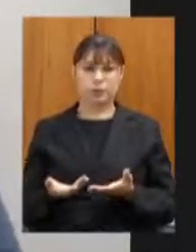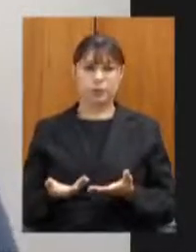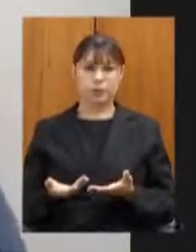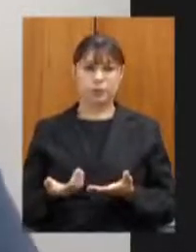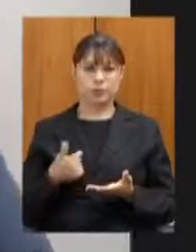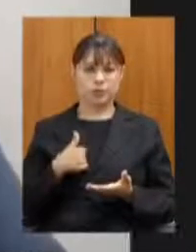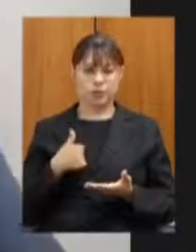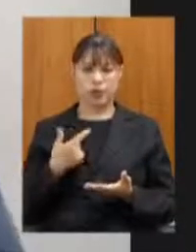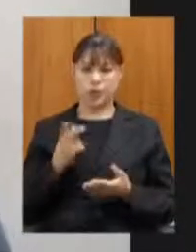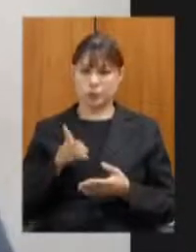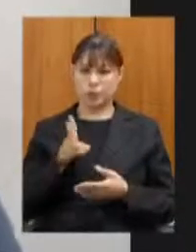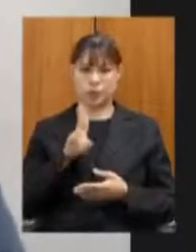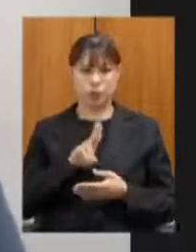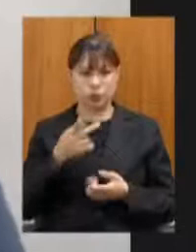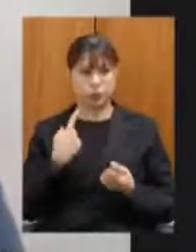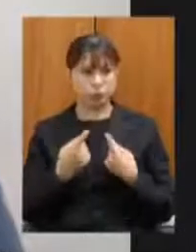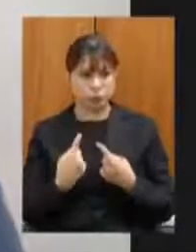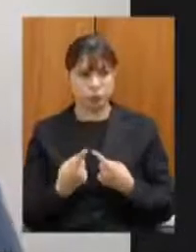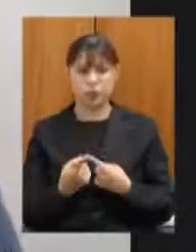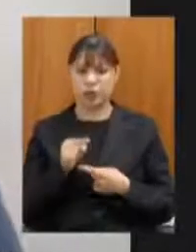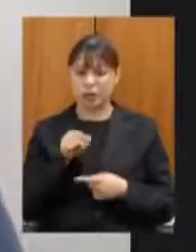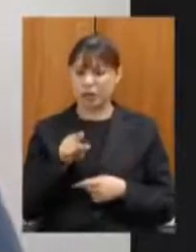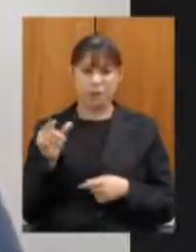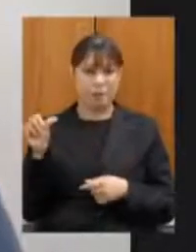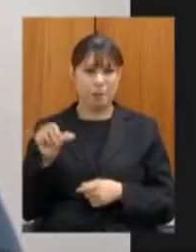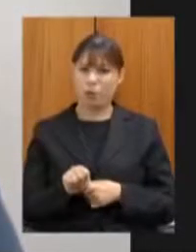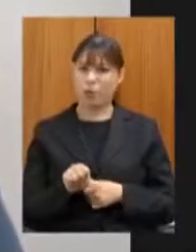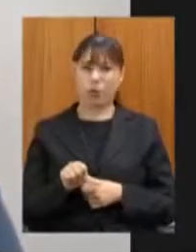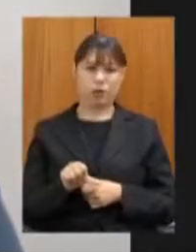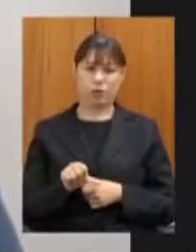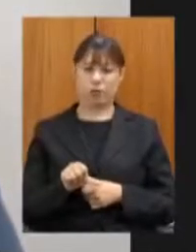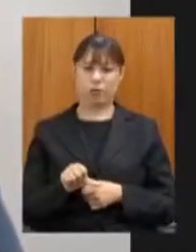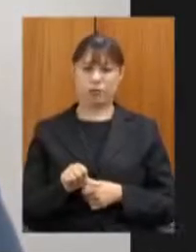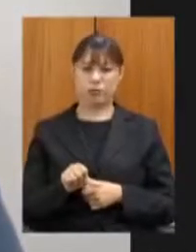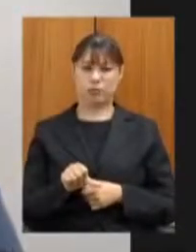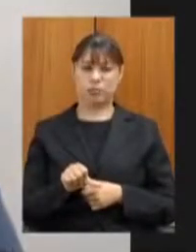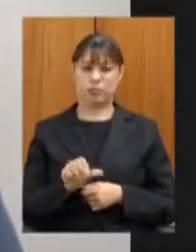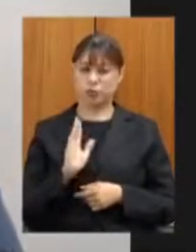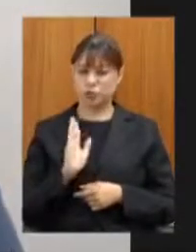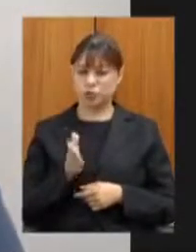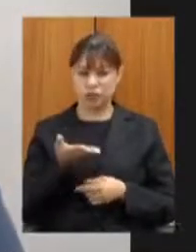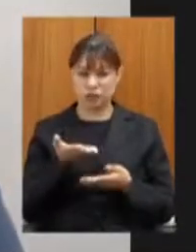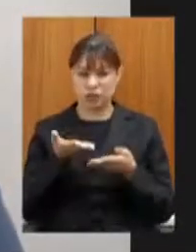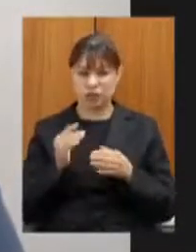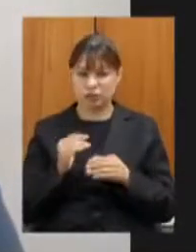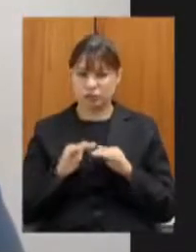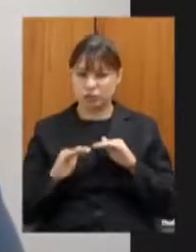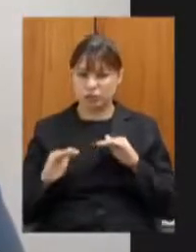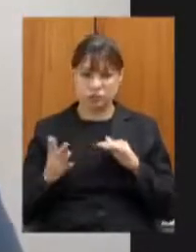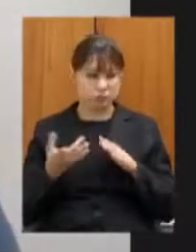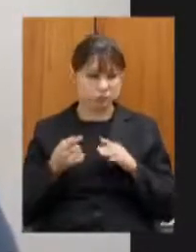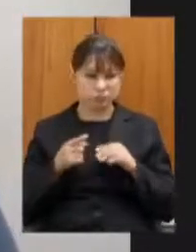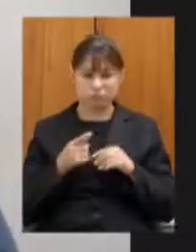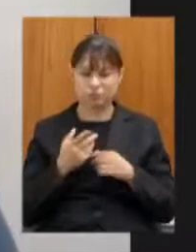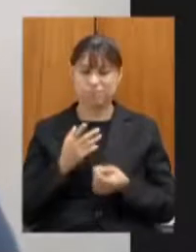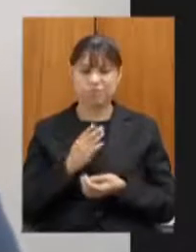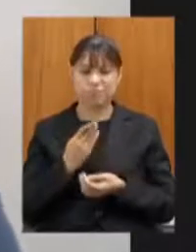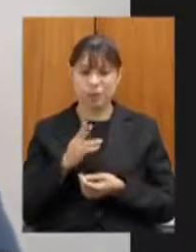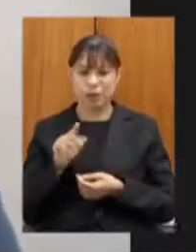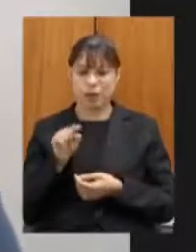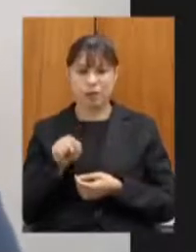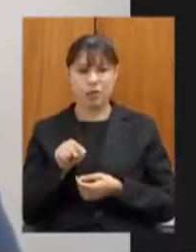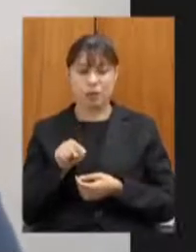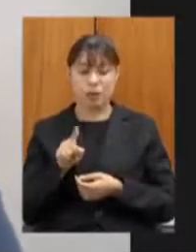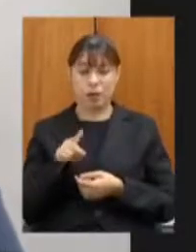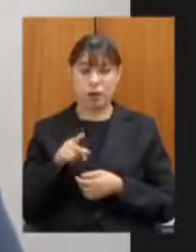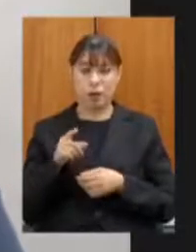frequentava que eu transitava e que já estava numa situação onde você não desviava de